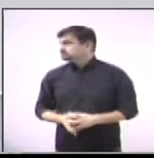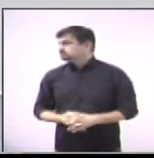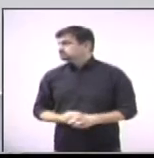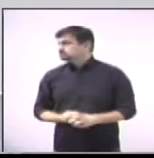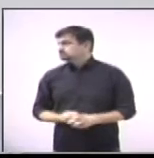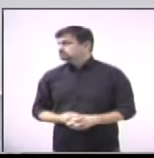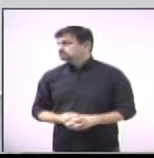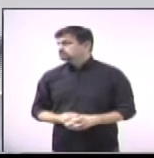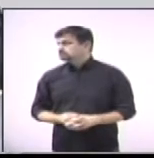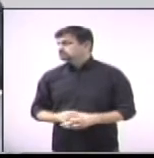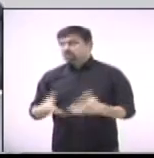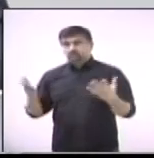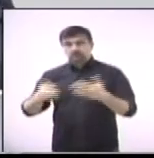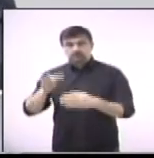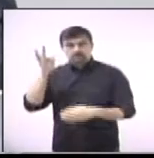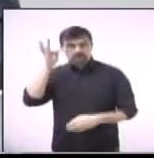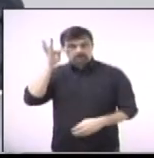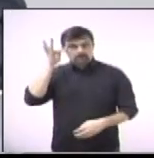Vereador Flávio Xavier.